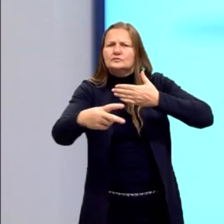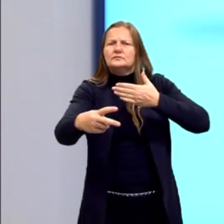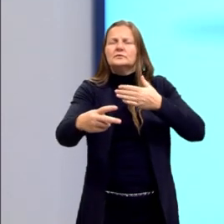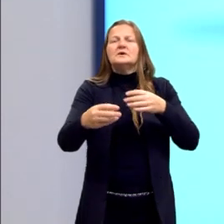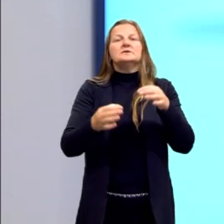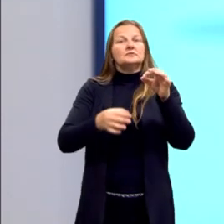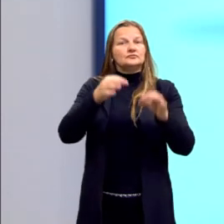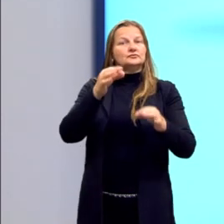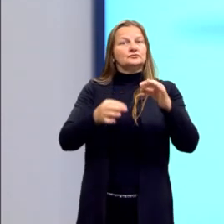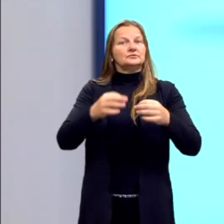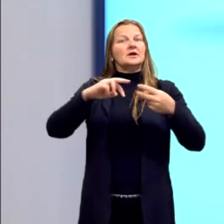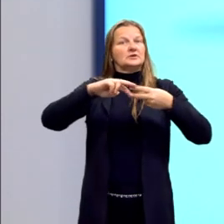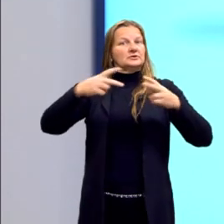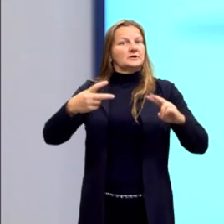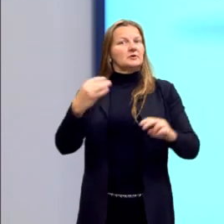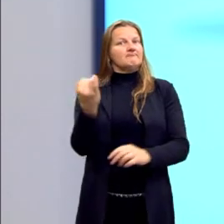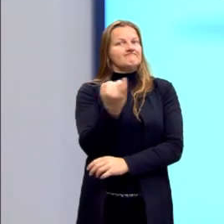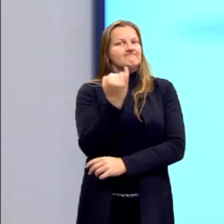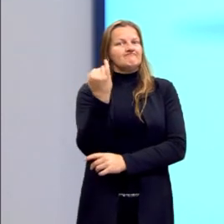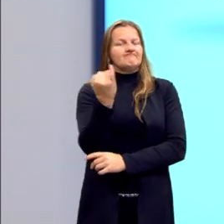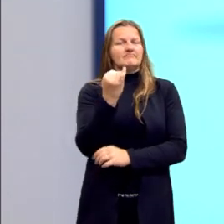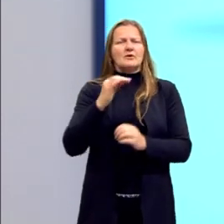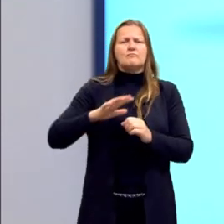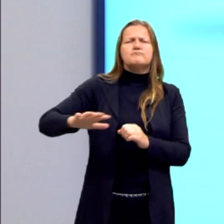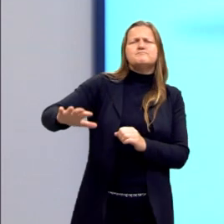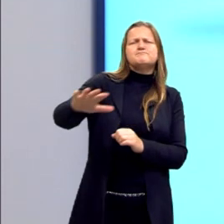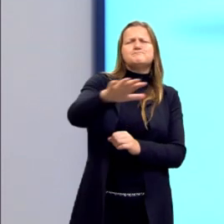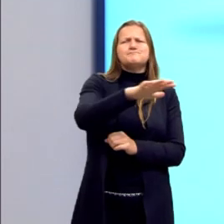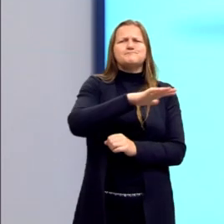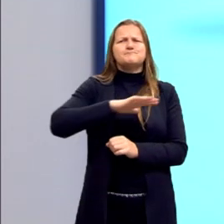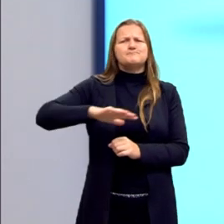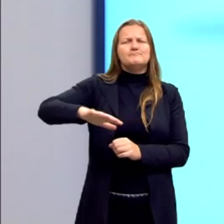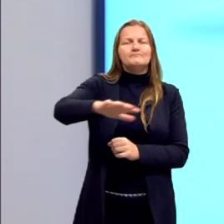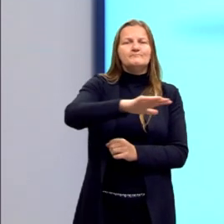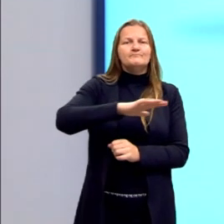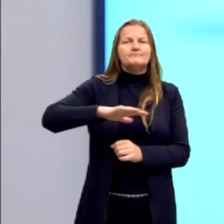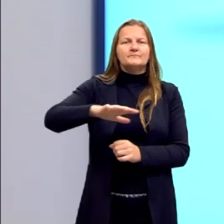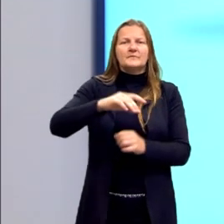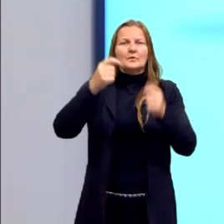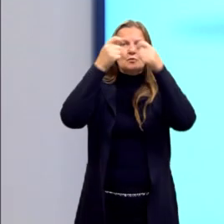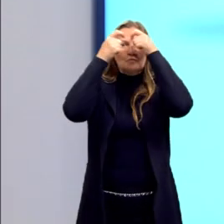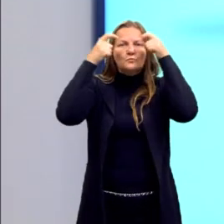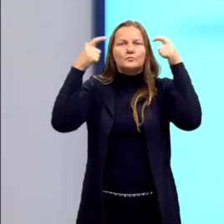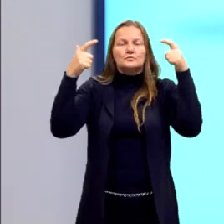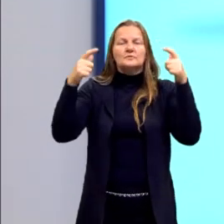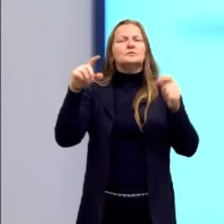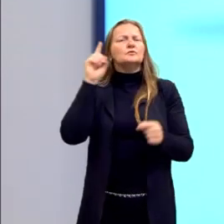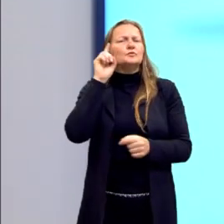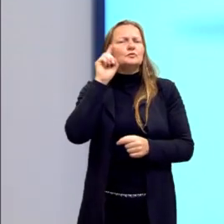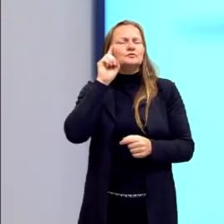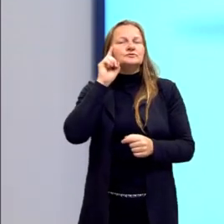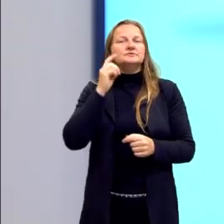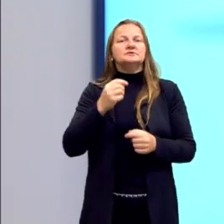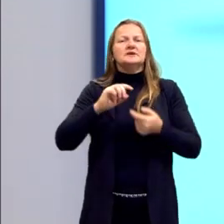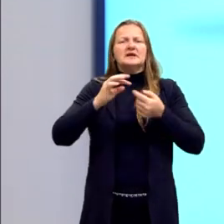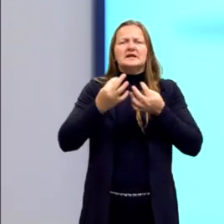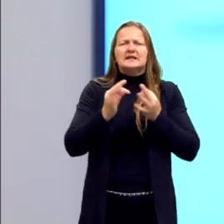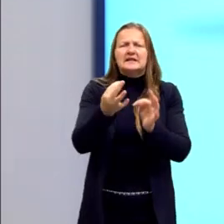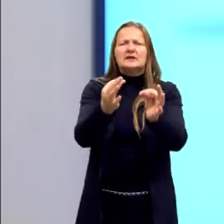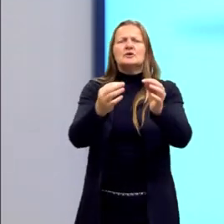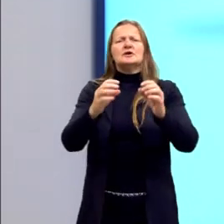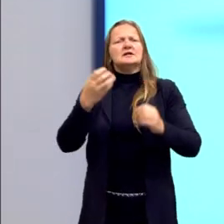Então, a genética, ela abrange um grande conhecimento cotidiano, tecnologia,